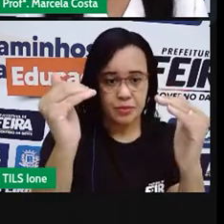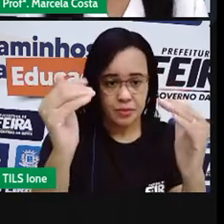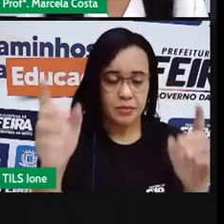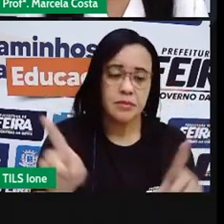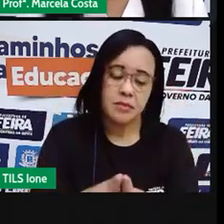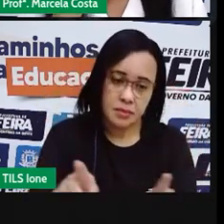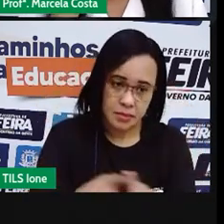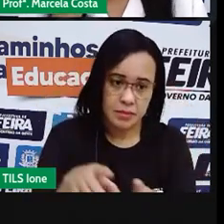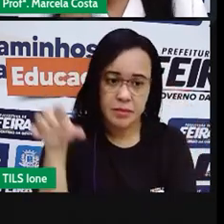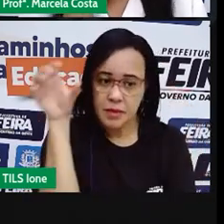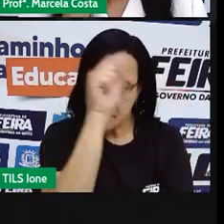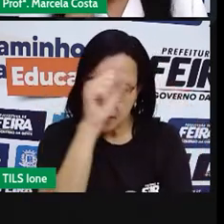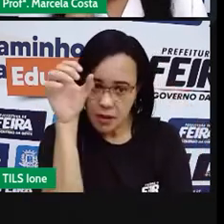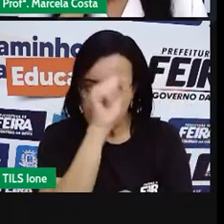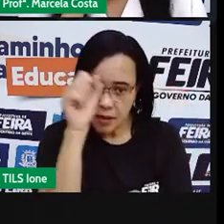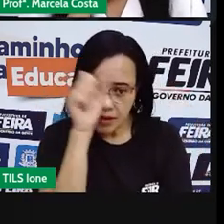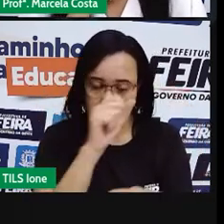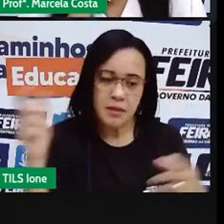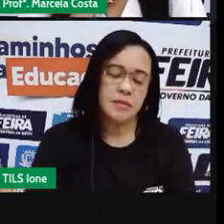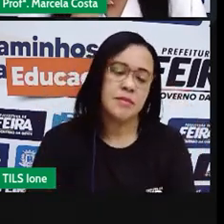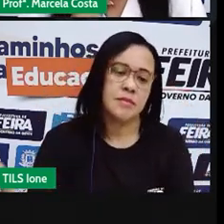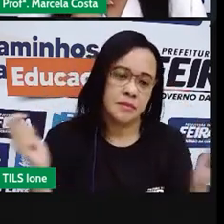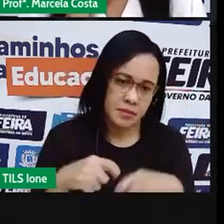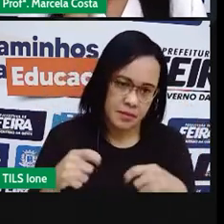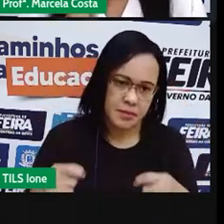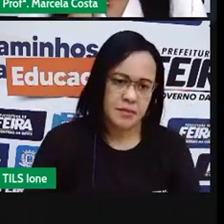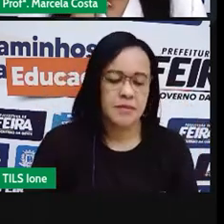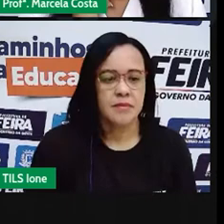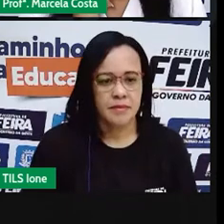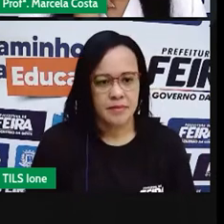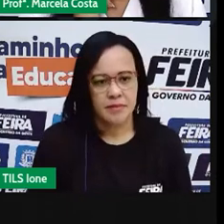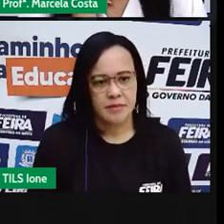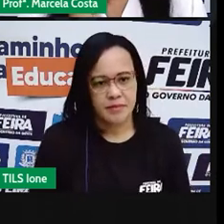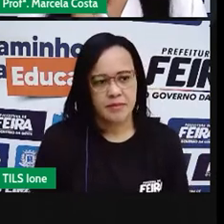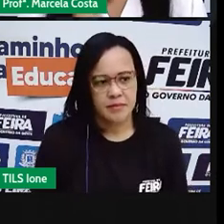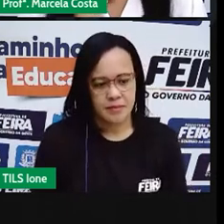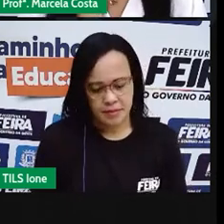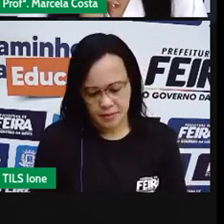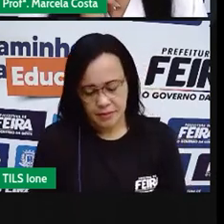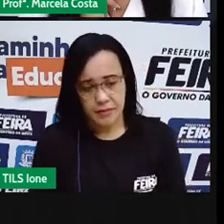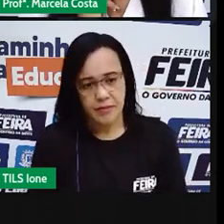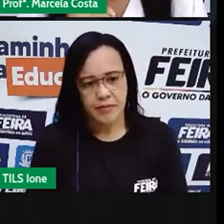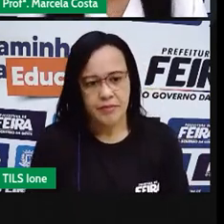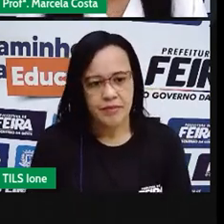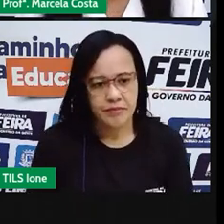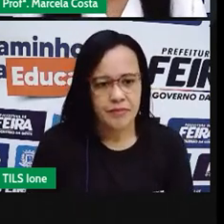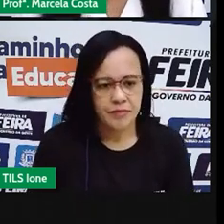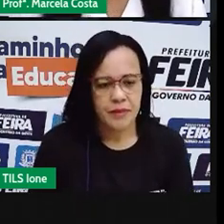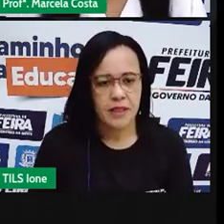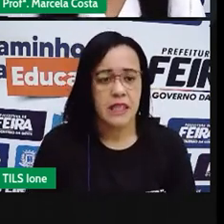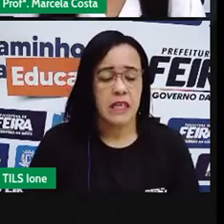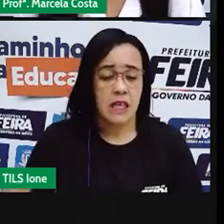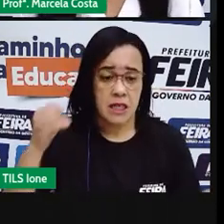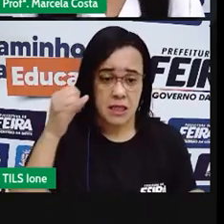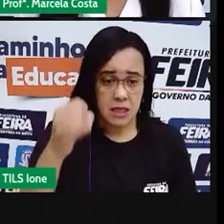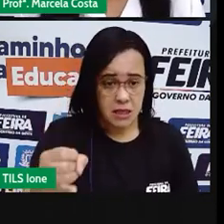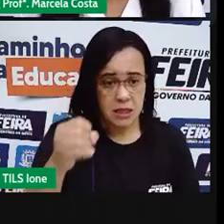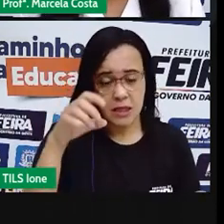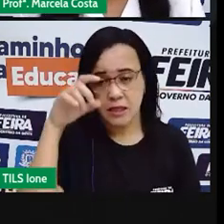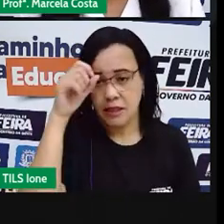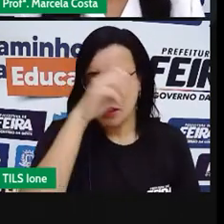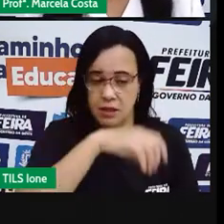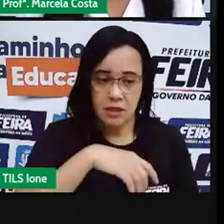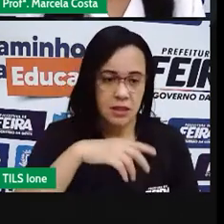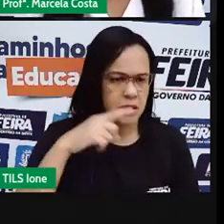se você não ouvi com atenção e você não vai entender o que a